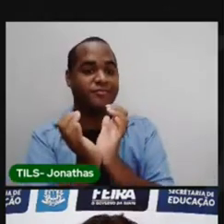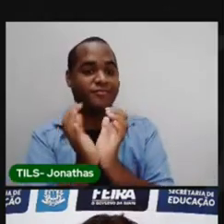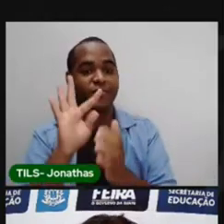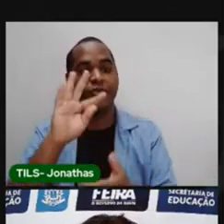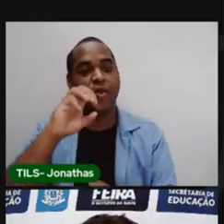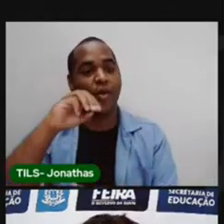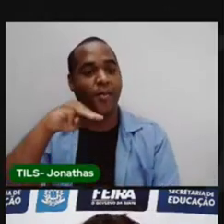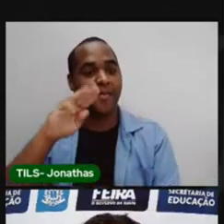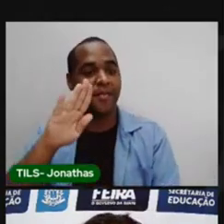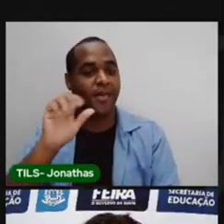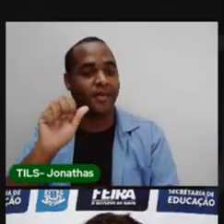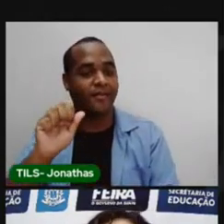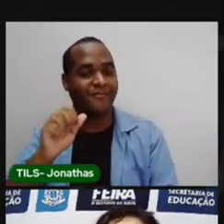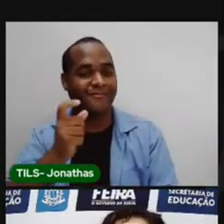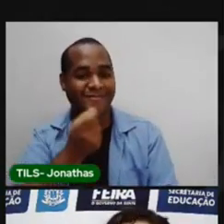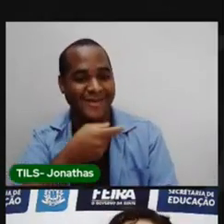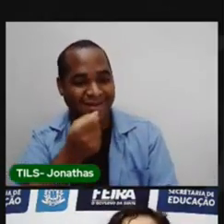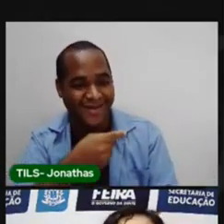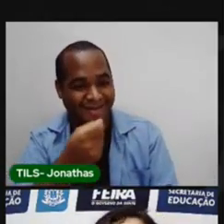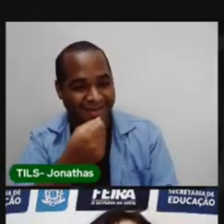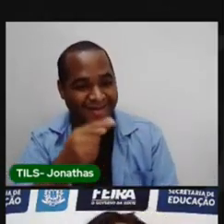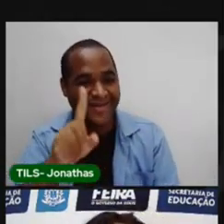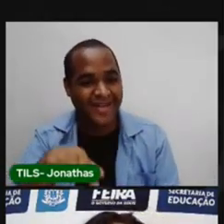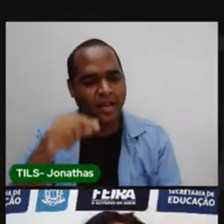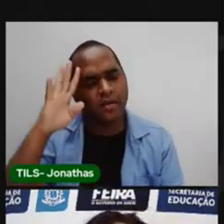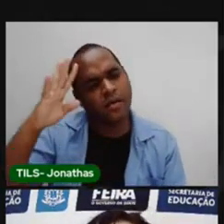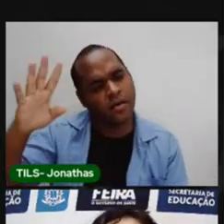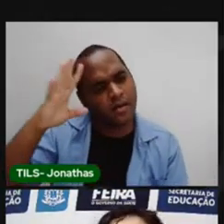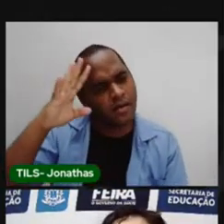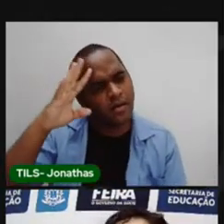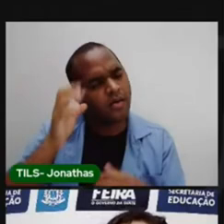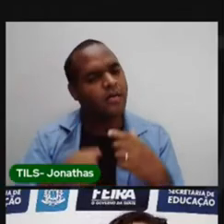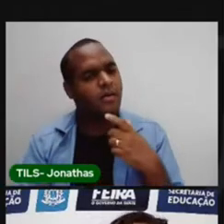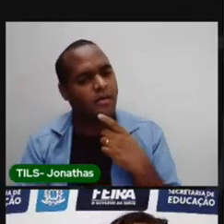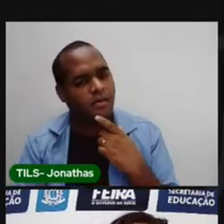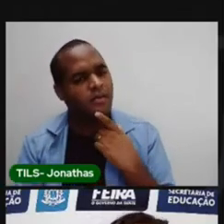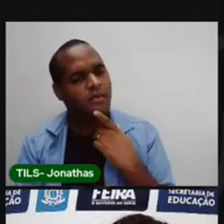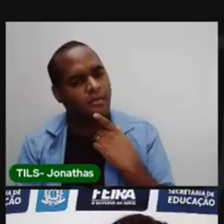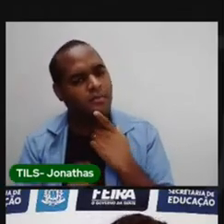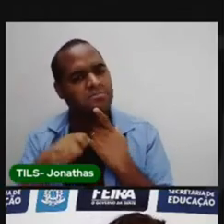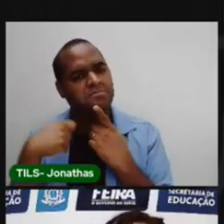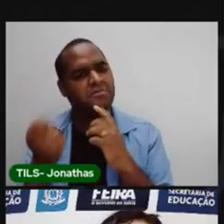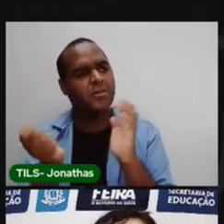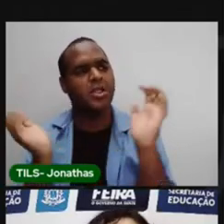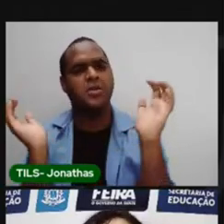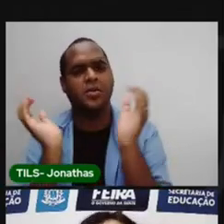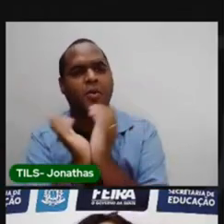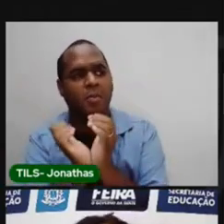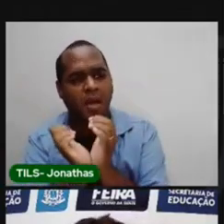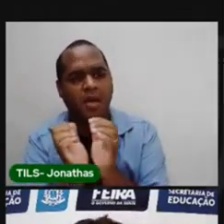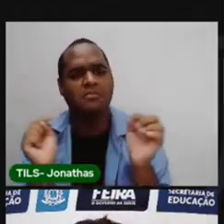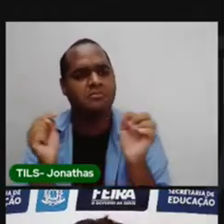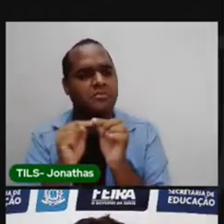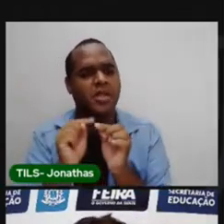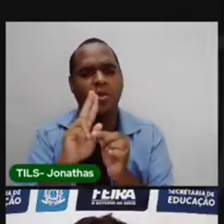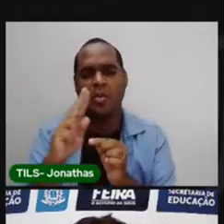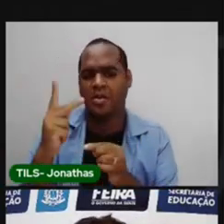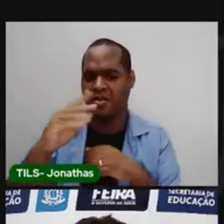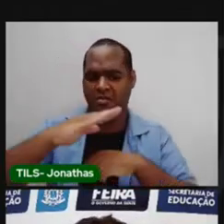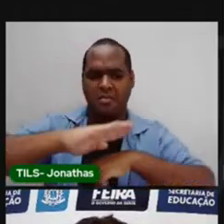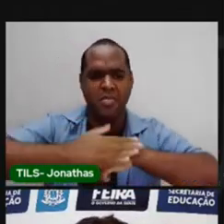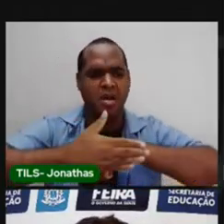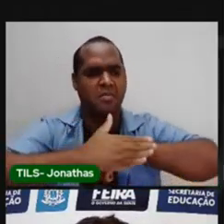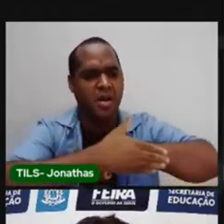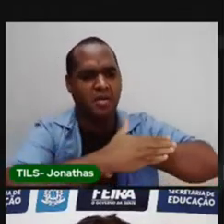Olha que engraçado. Você parou para pensar que o nome tomba era por causa de um acidente